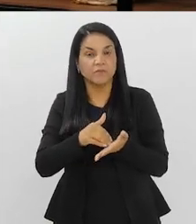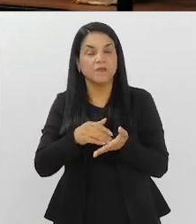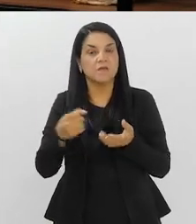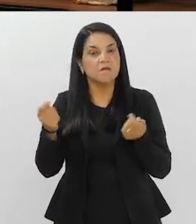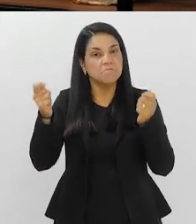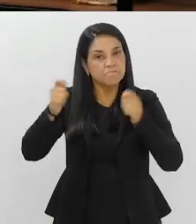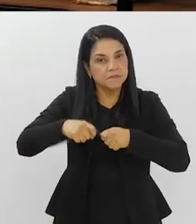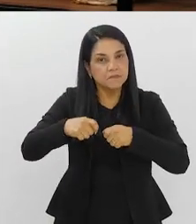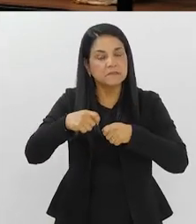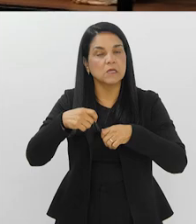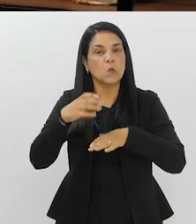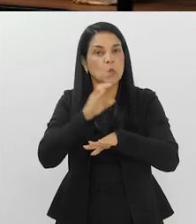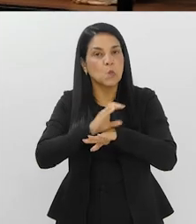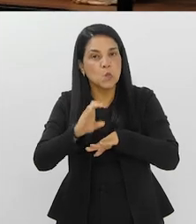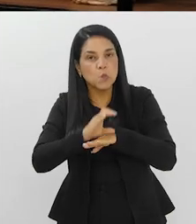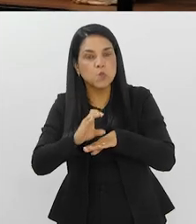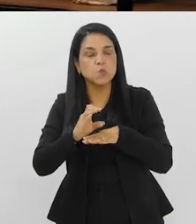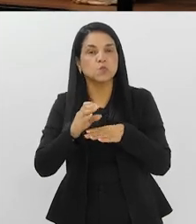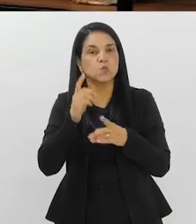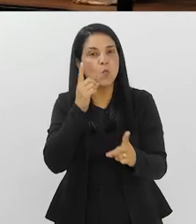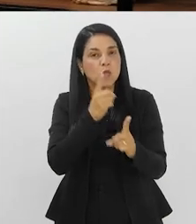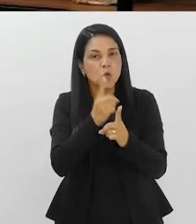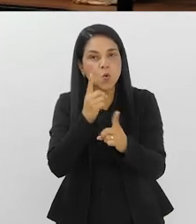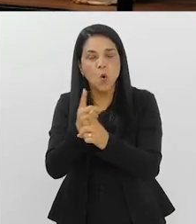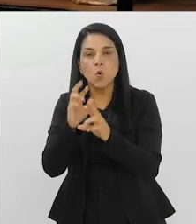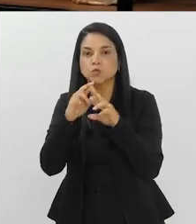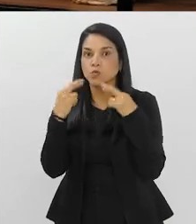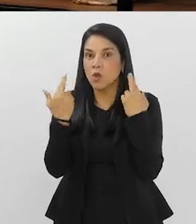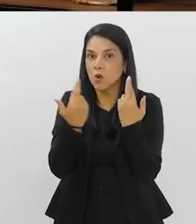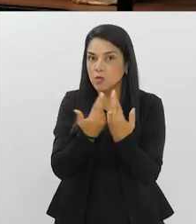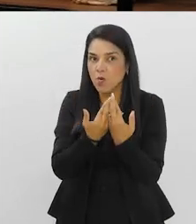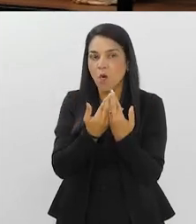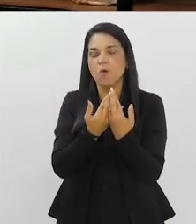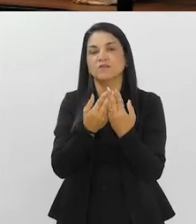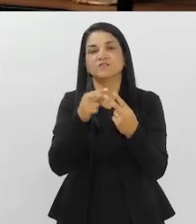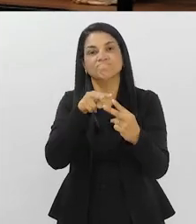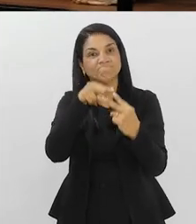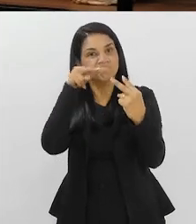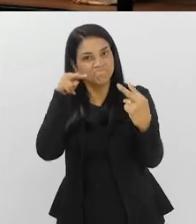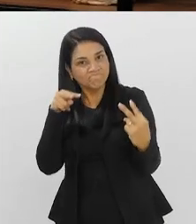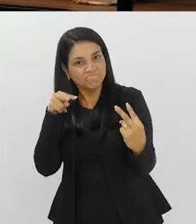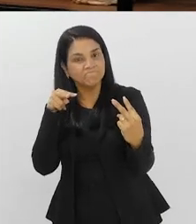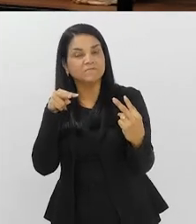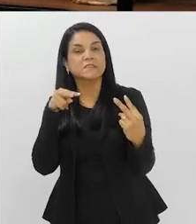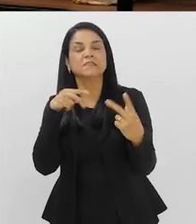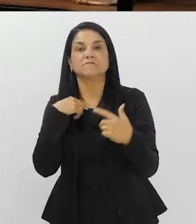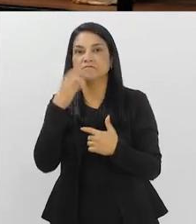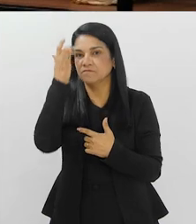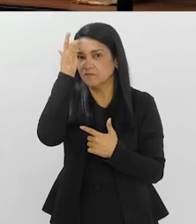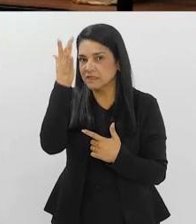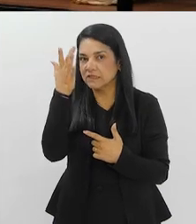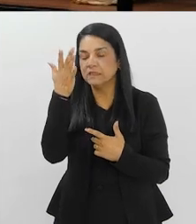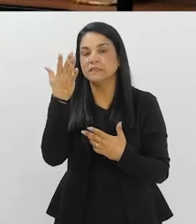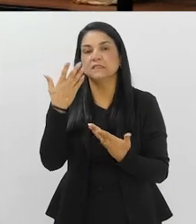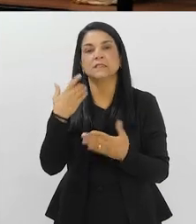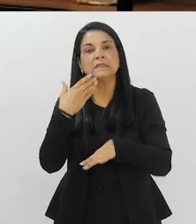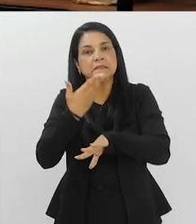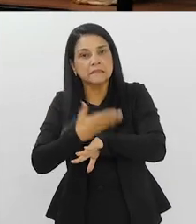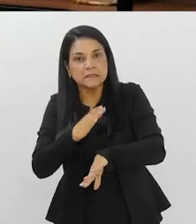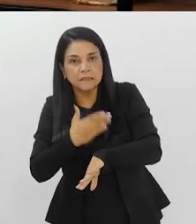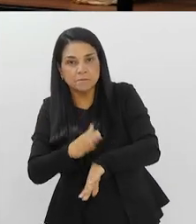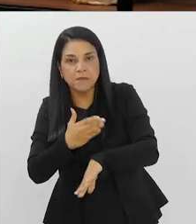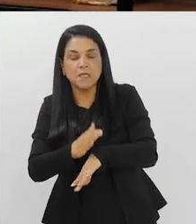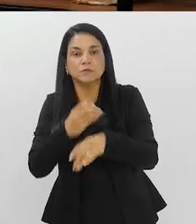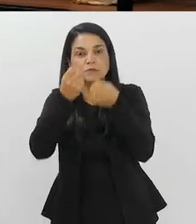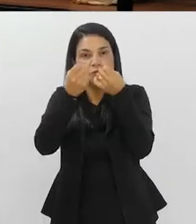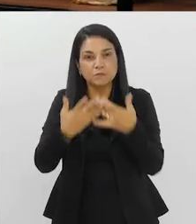fazer capacitação, fazer encontros, né? Essa questão dos encontros online facilita muito, fazer treinamento,